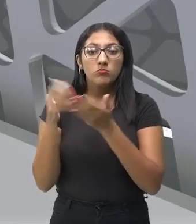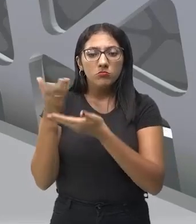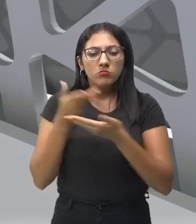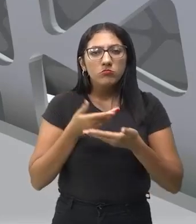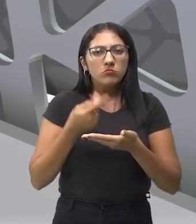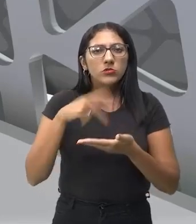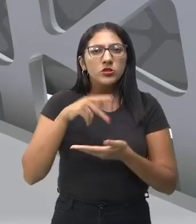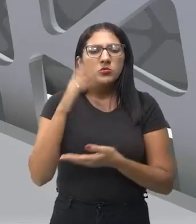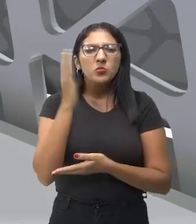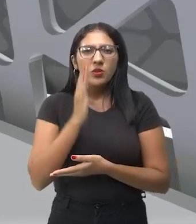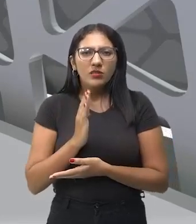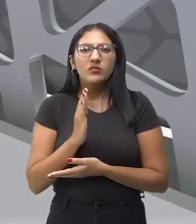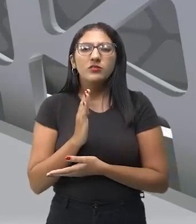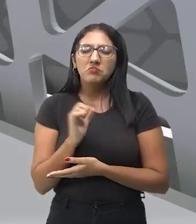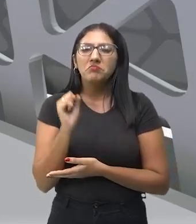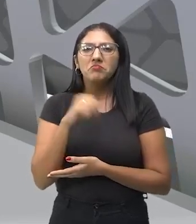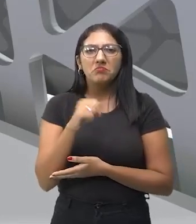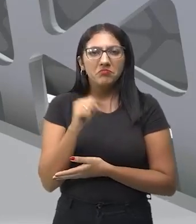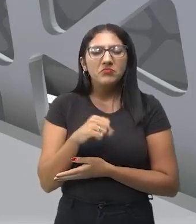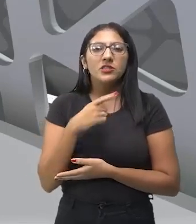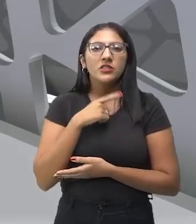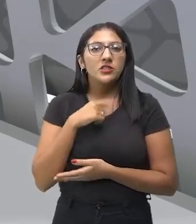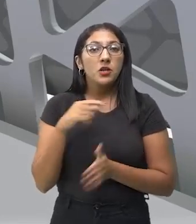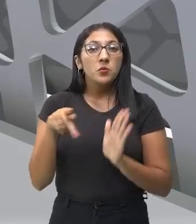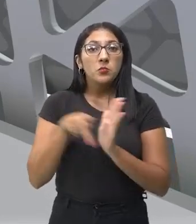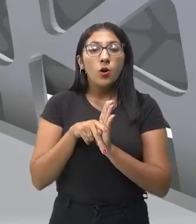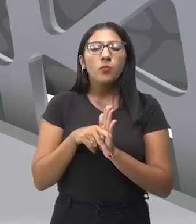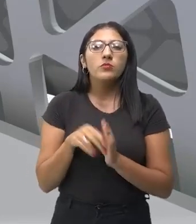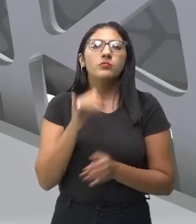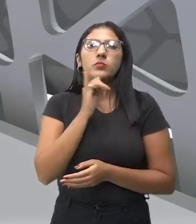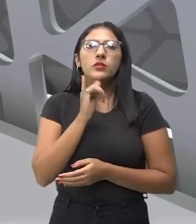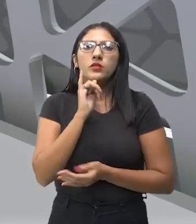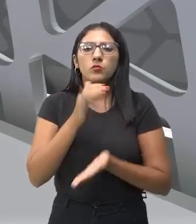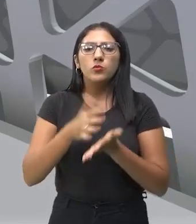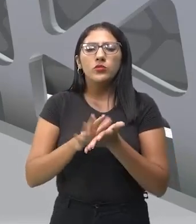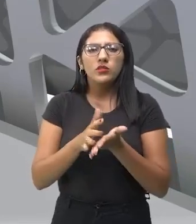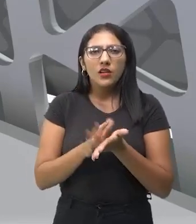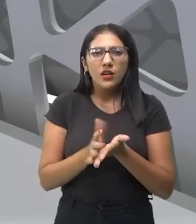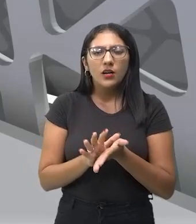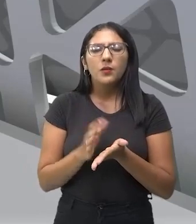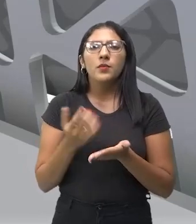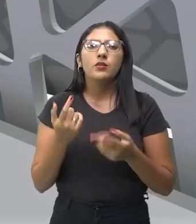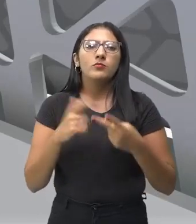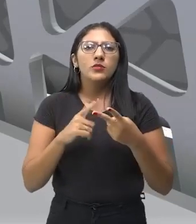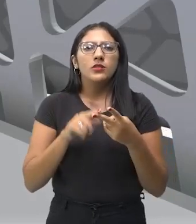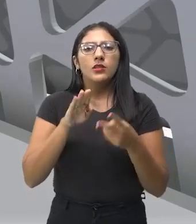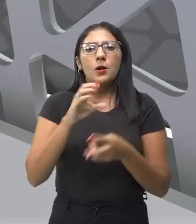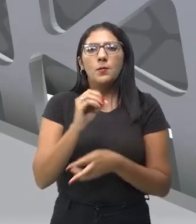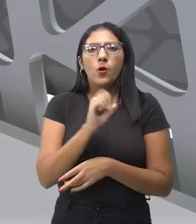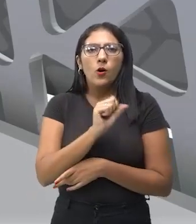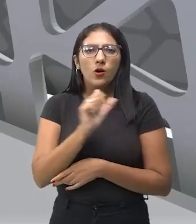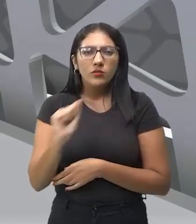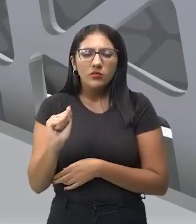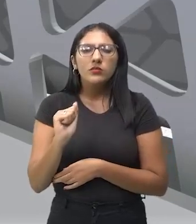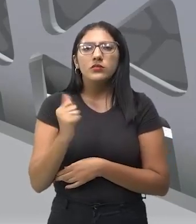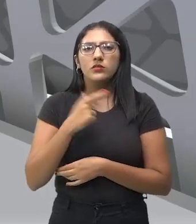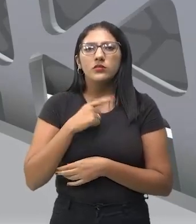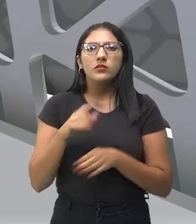Brasil? Com certeza veio. Nós temos a nossa música, o samba, nós temos a bossa nova.